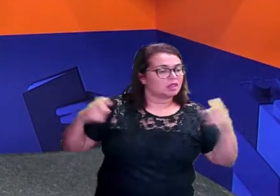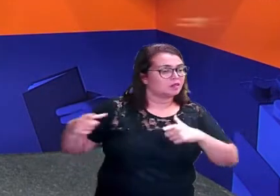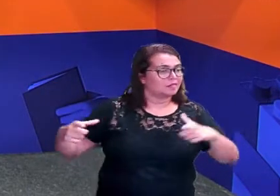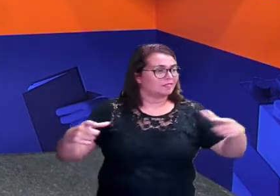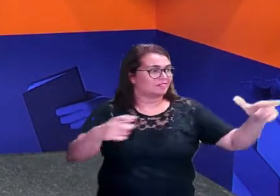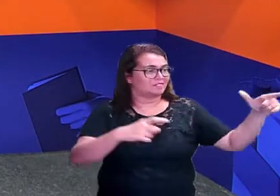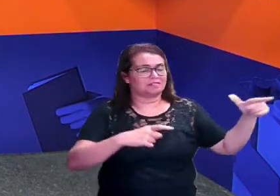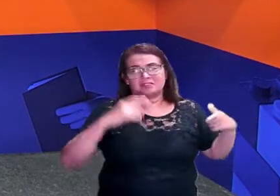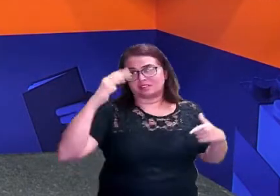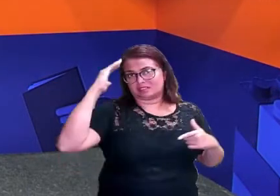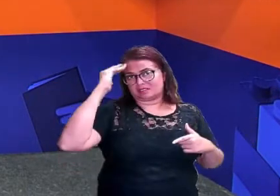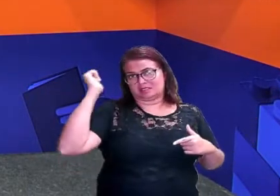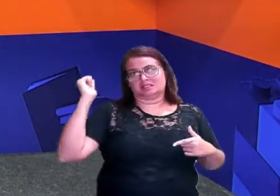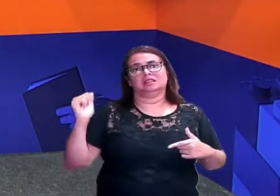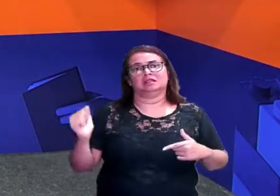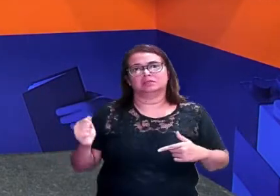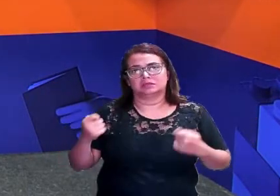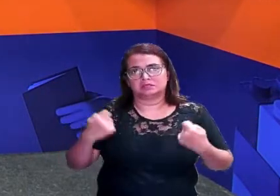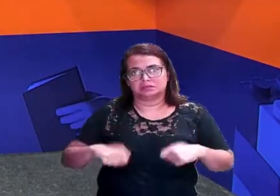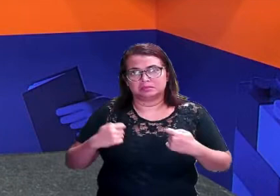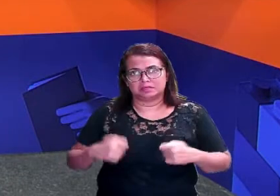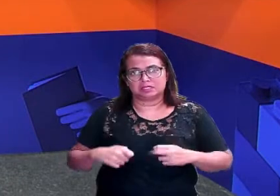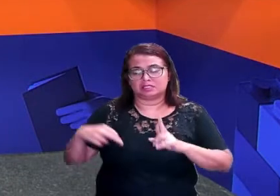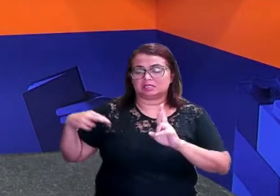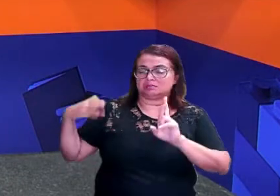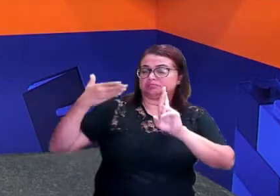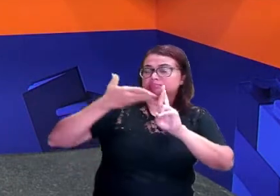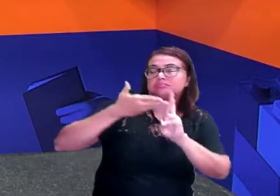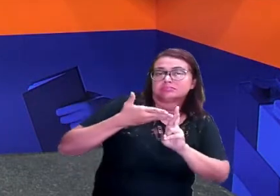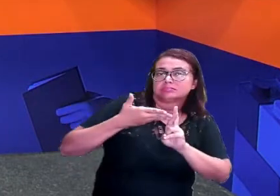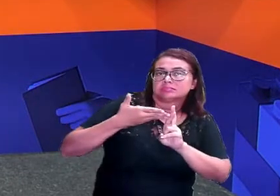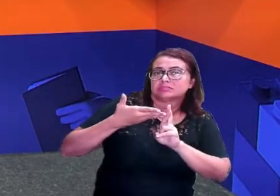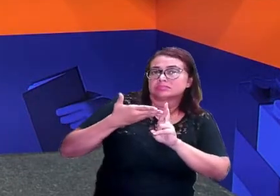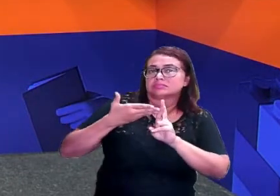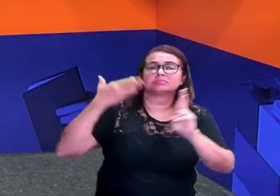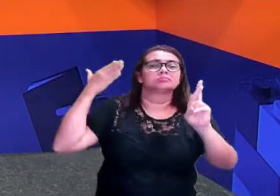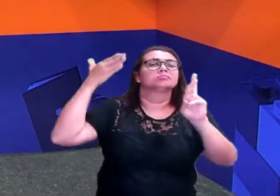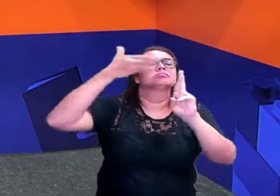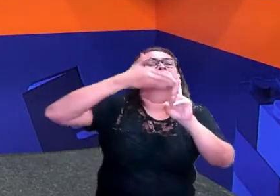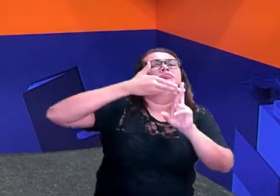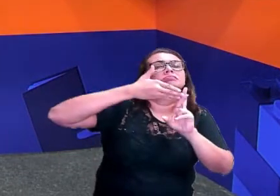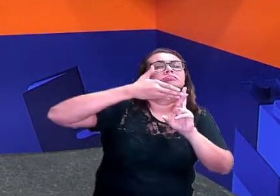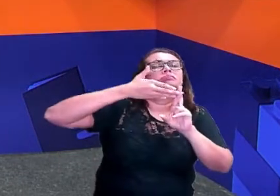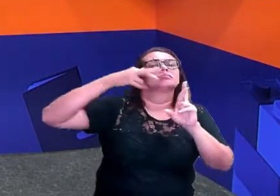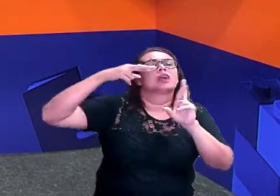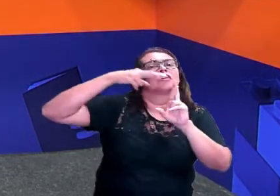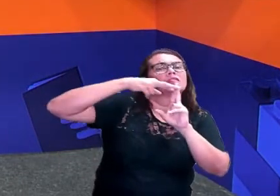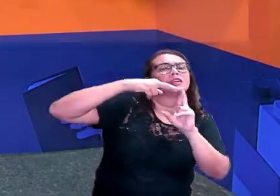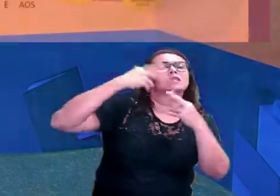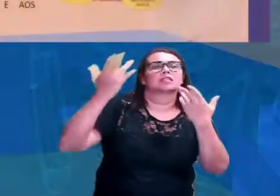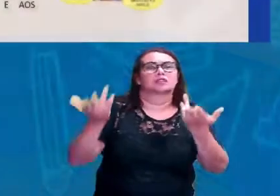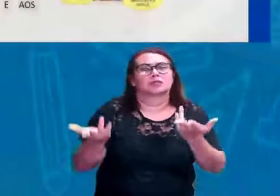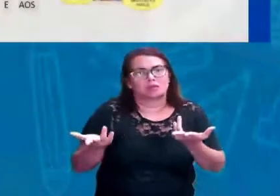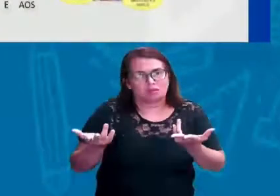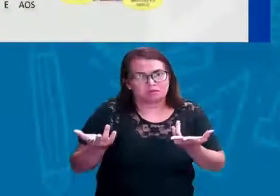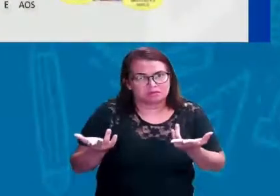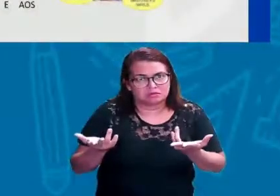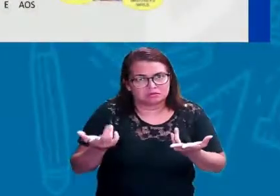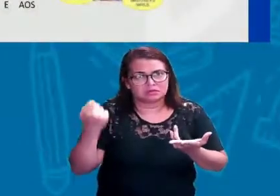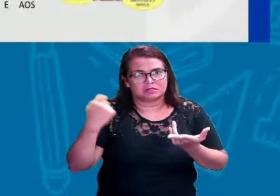Então a gente precisa ter um ponto de referência, localizar algo a partir de uma determinada